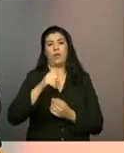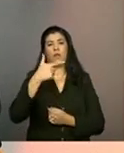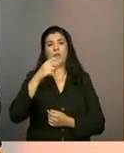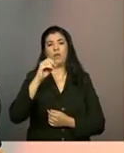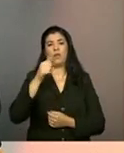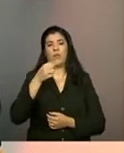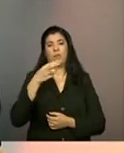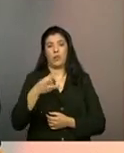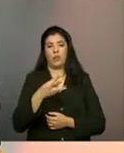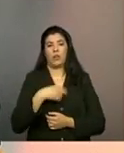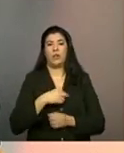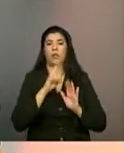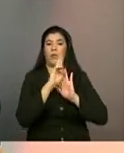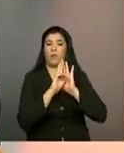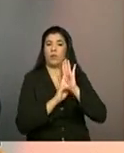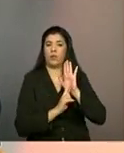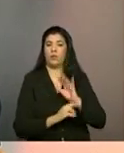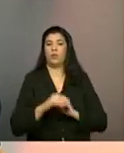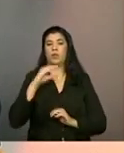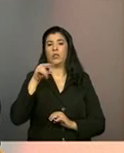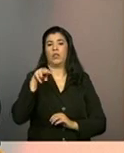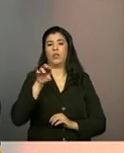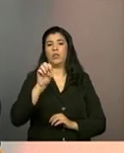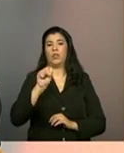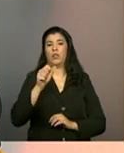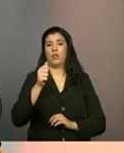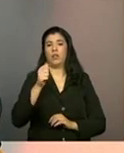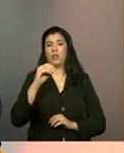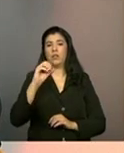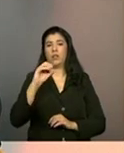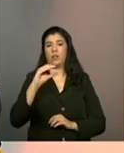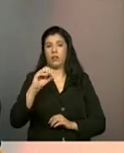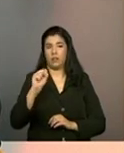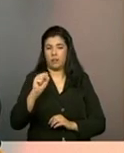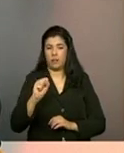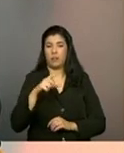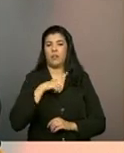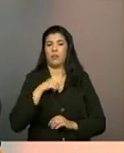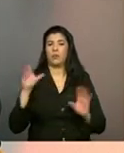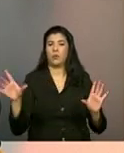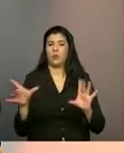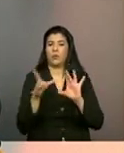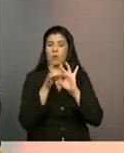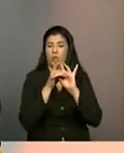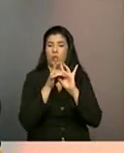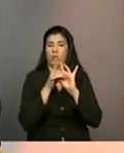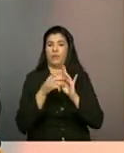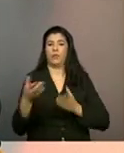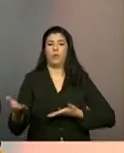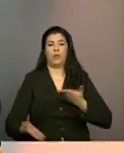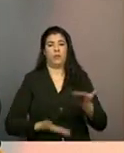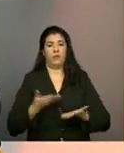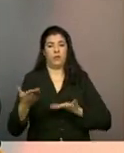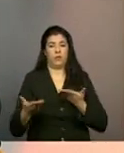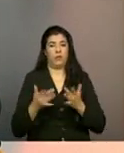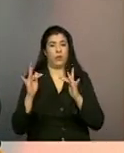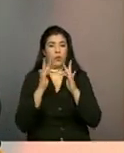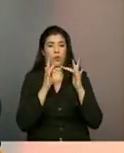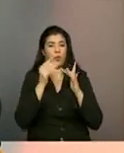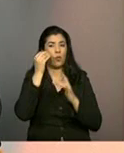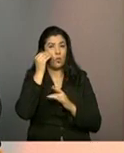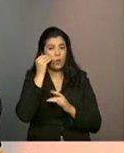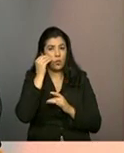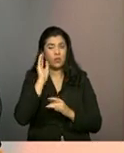com a resolução do CNAS, com o reordenamento do serviço onde se juntou o serviço de convivência, que já